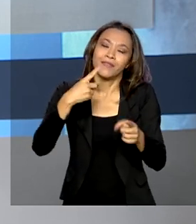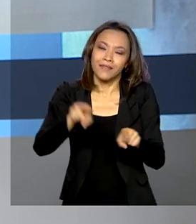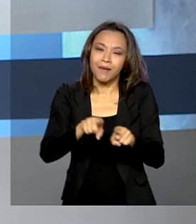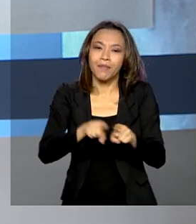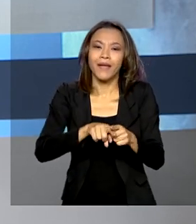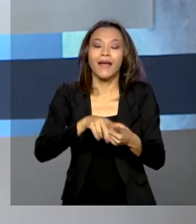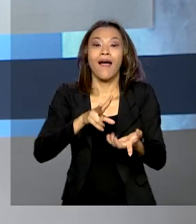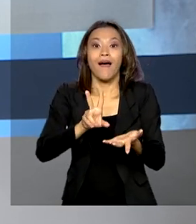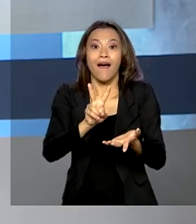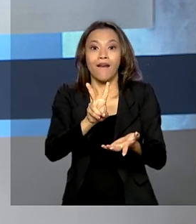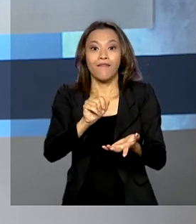prorrogada até julho deste ano.